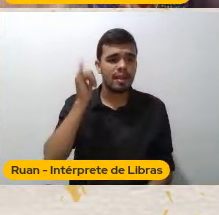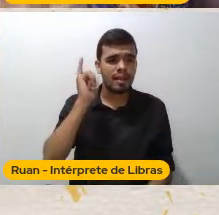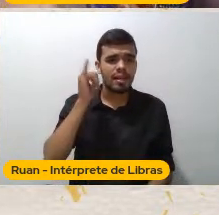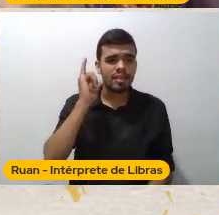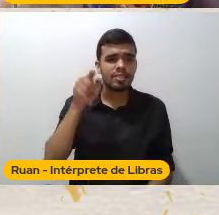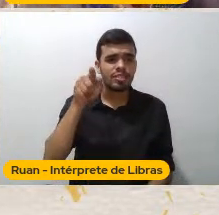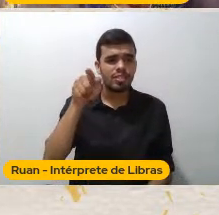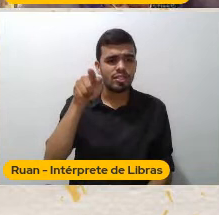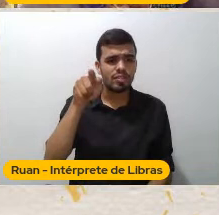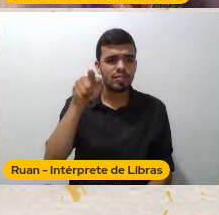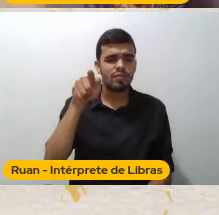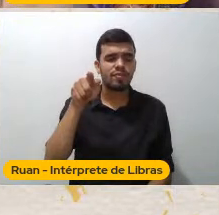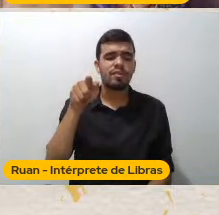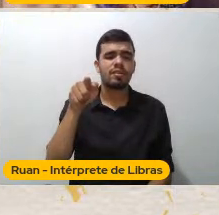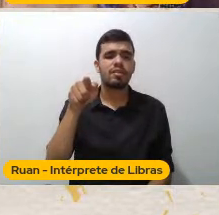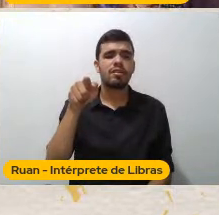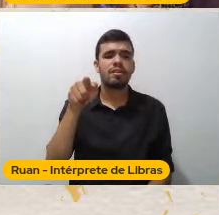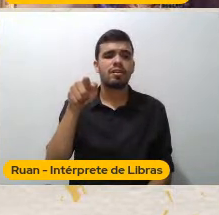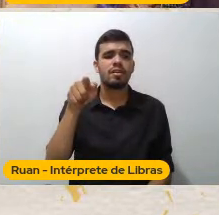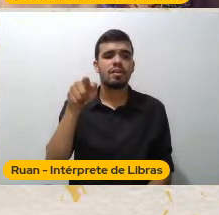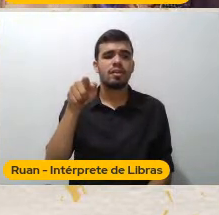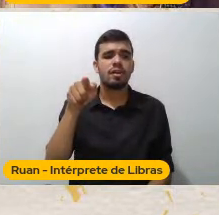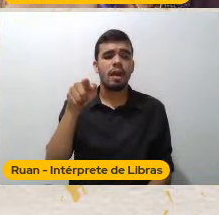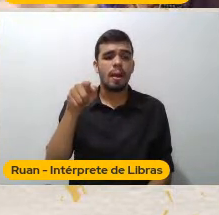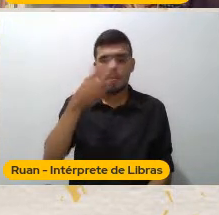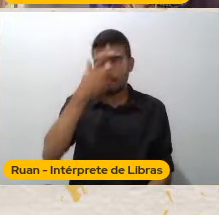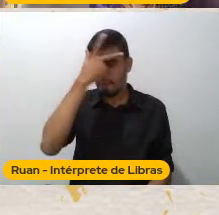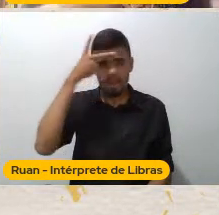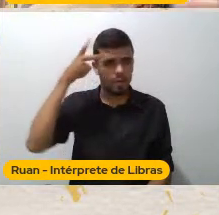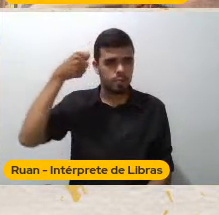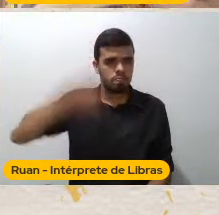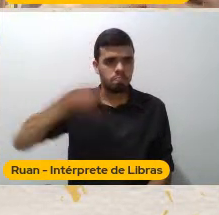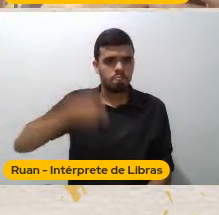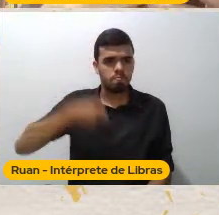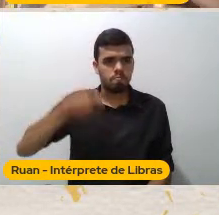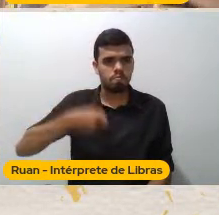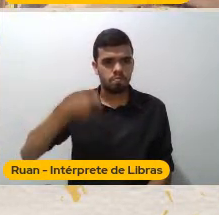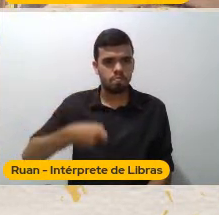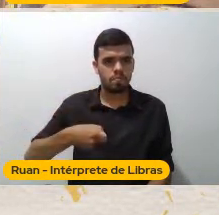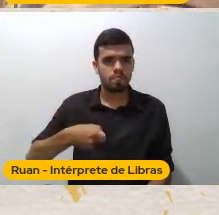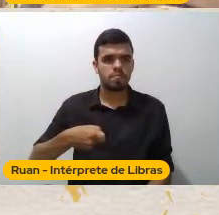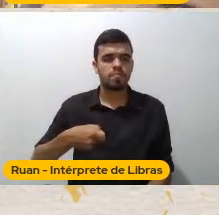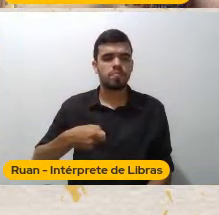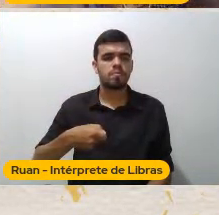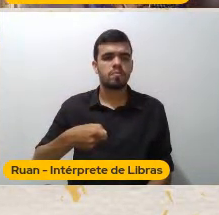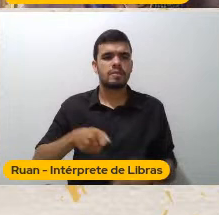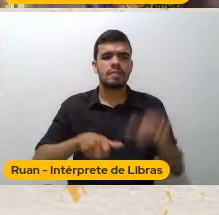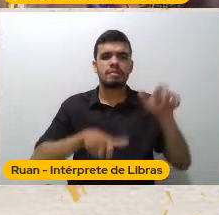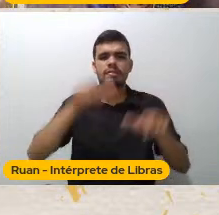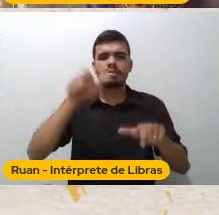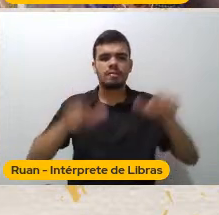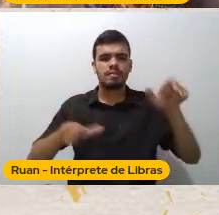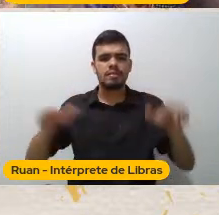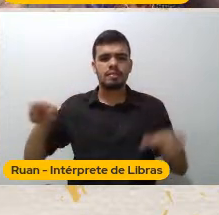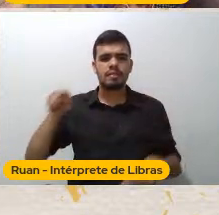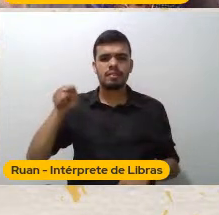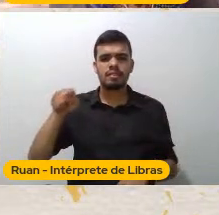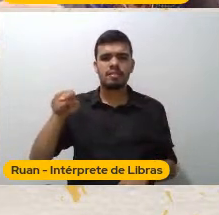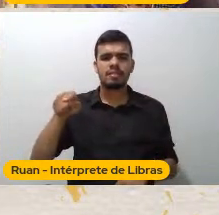Inoperar A reação Ou seja Deixa o sujeito Na estafa